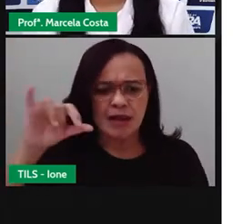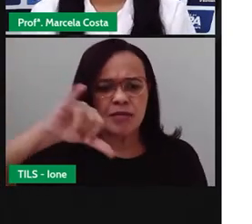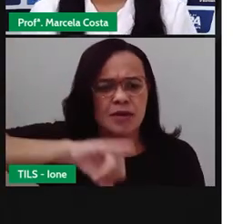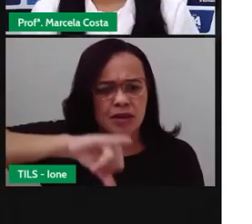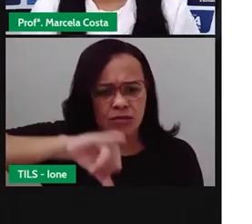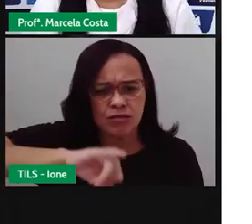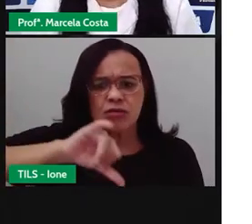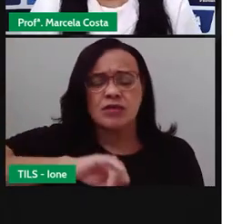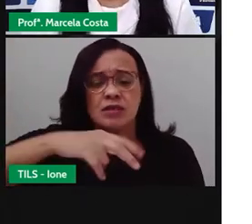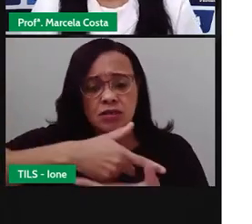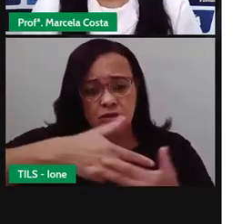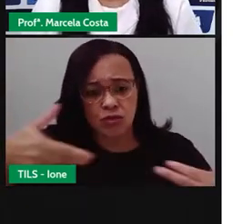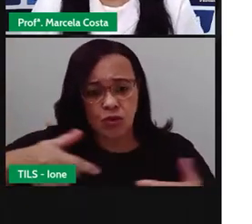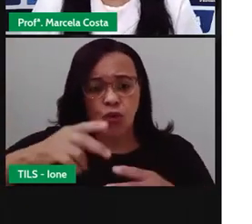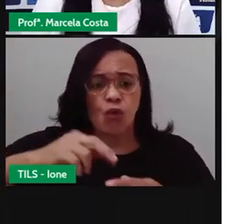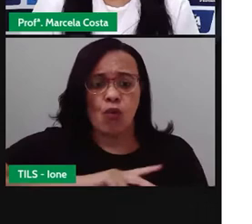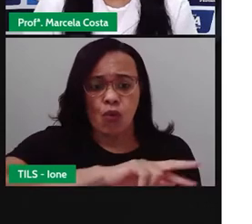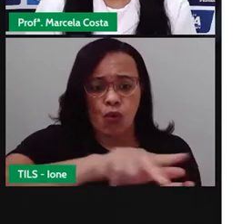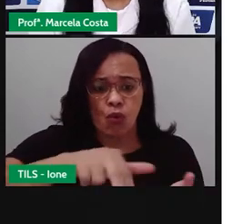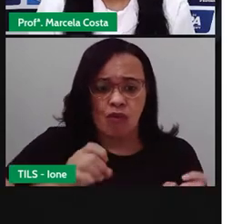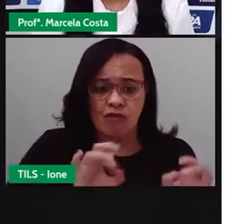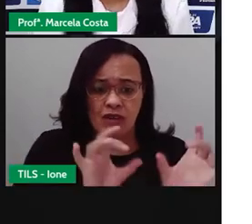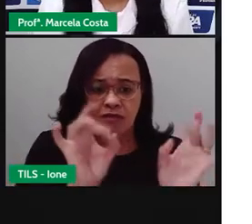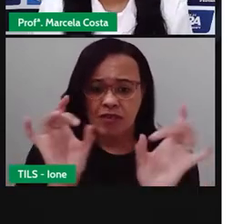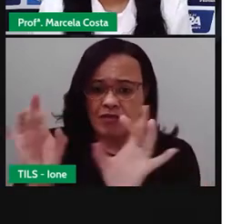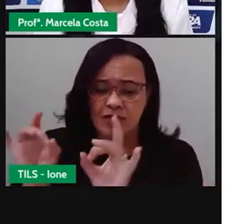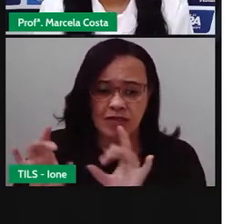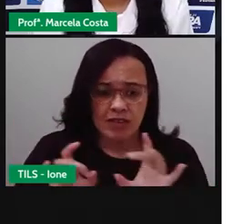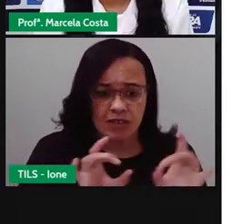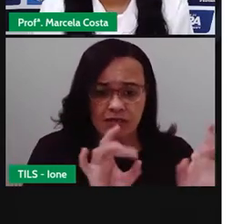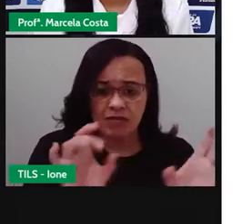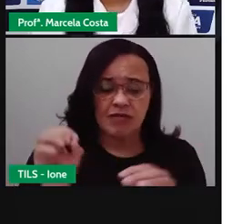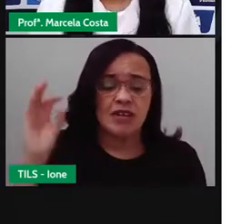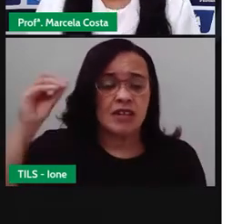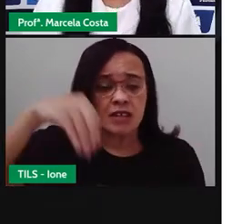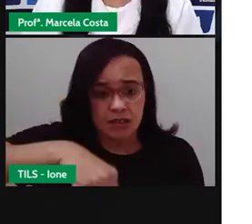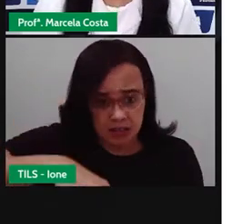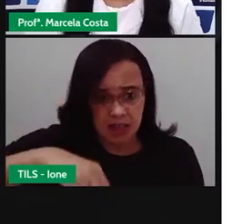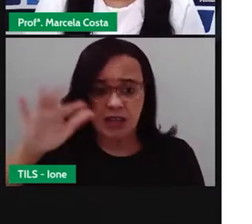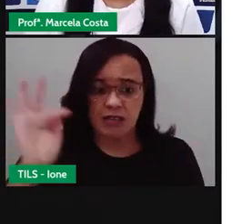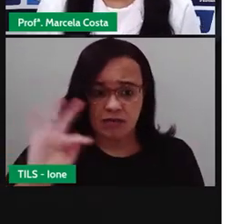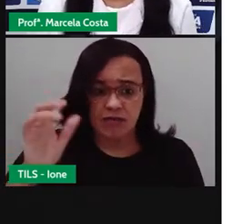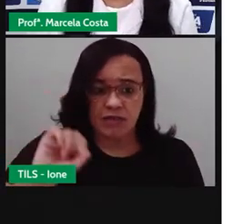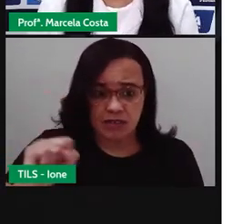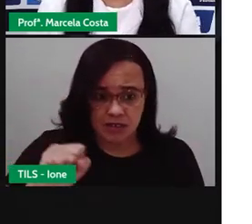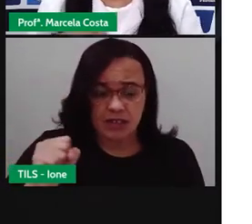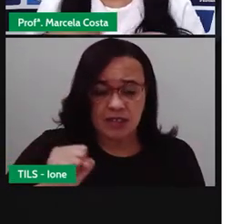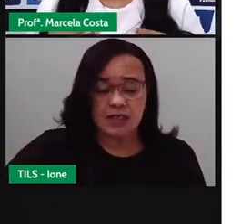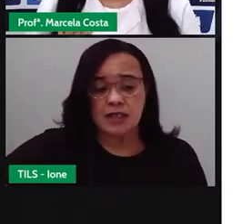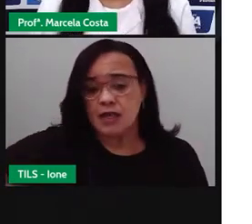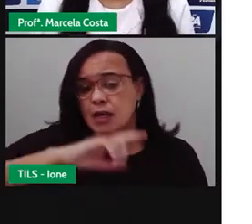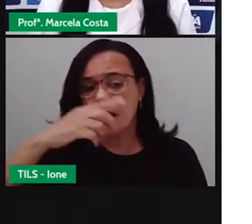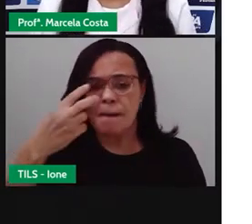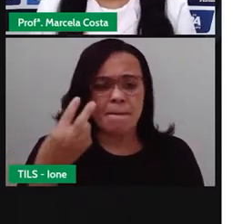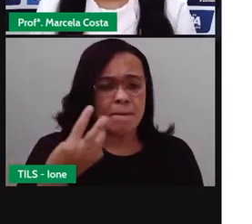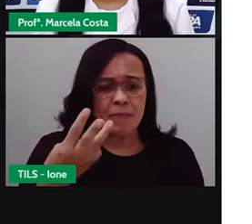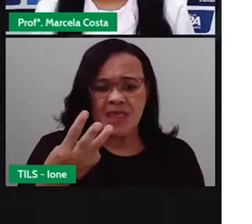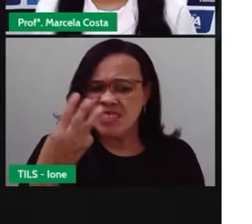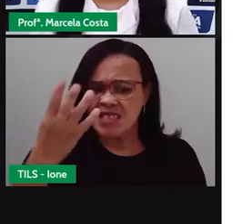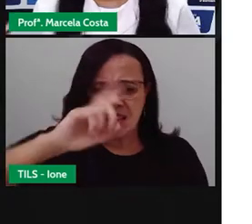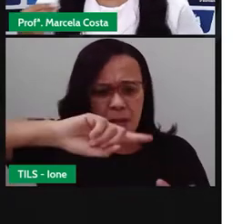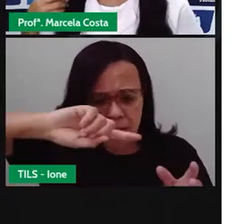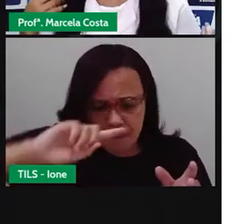Teleto Santana trabalham mais de 3 mil pessoas? Pois é, mais de 3 mil